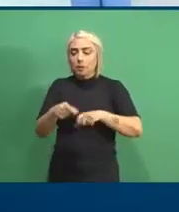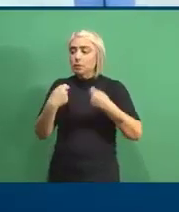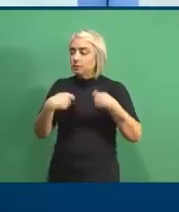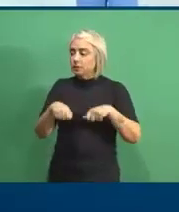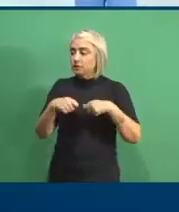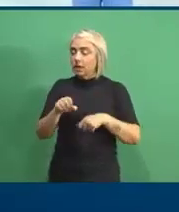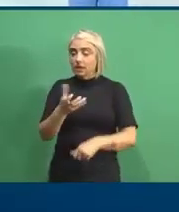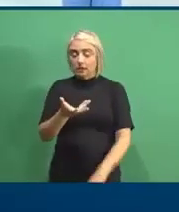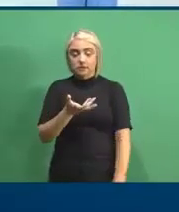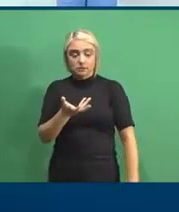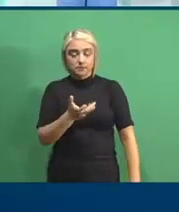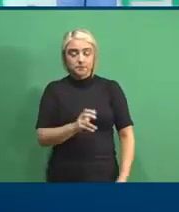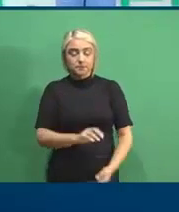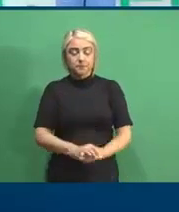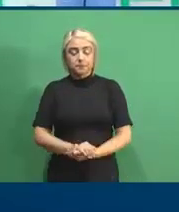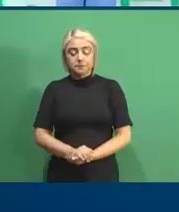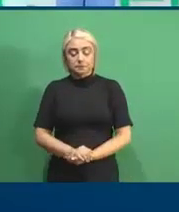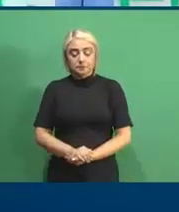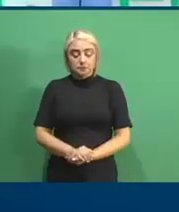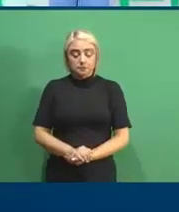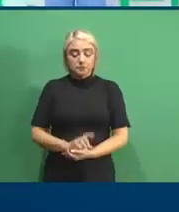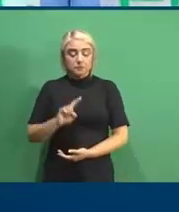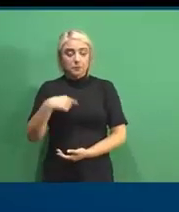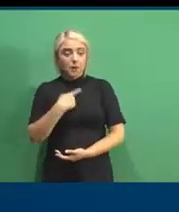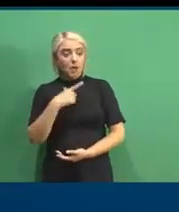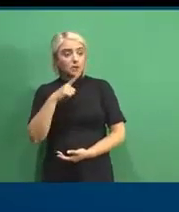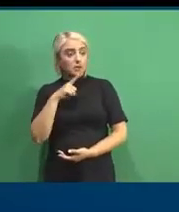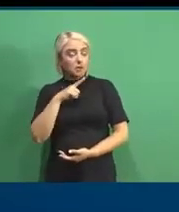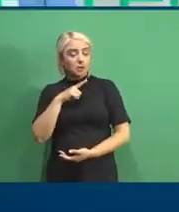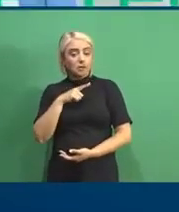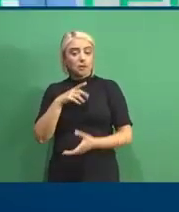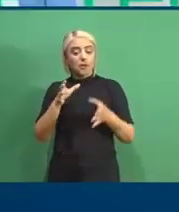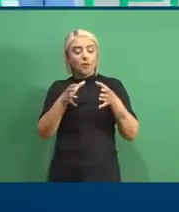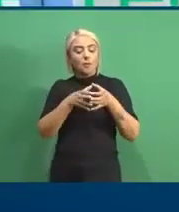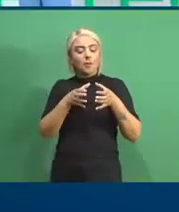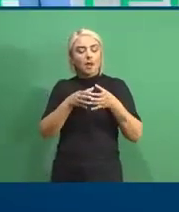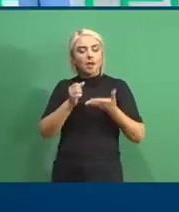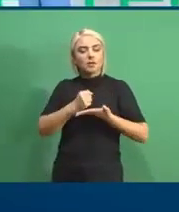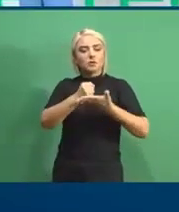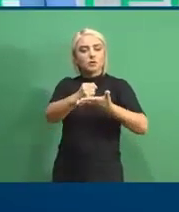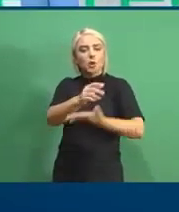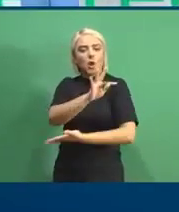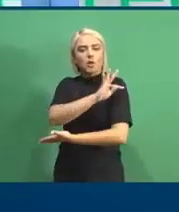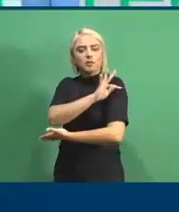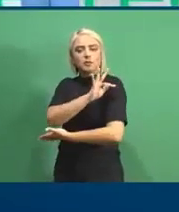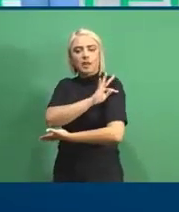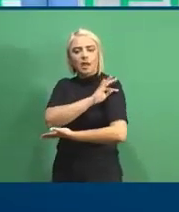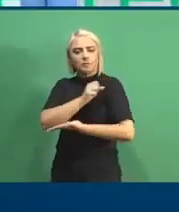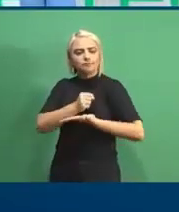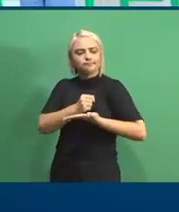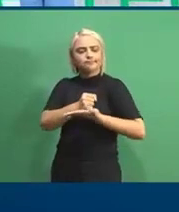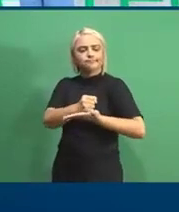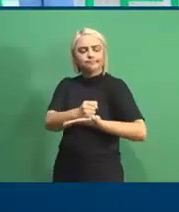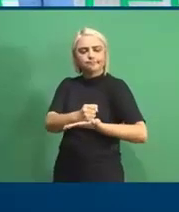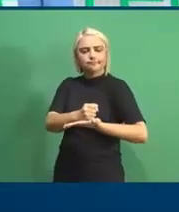e quiser. Nós também temos uma equipe de suporte técnico que dá